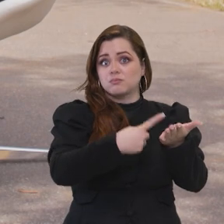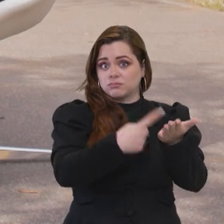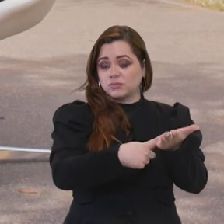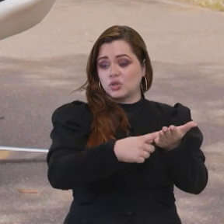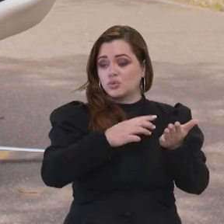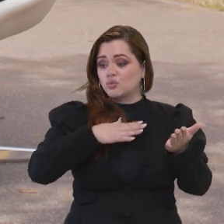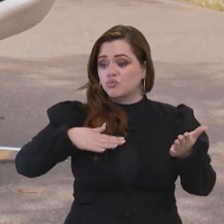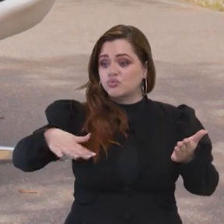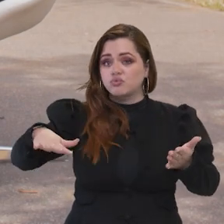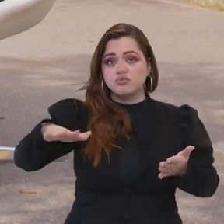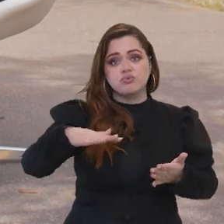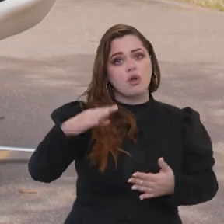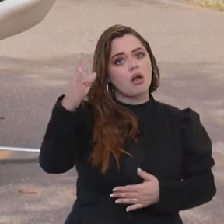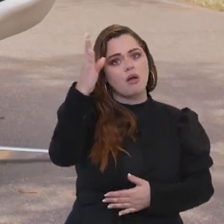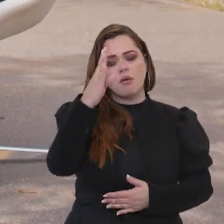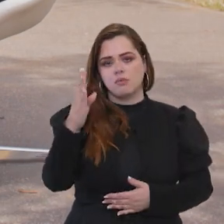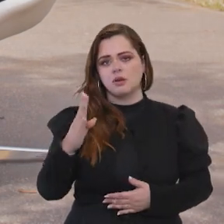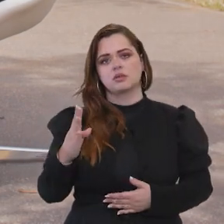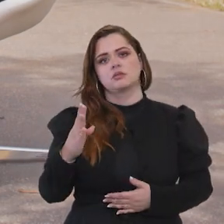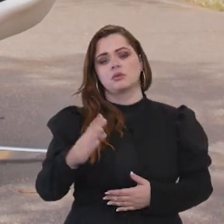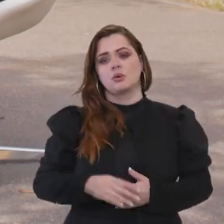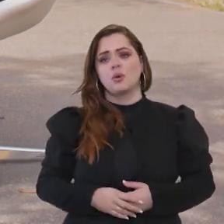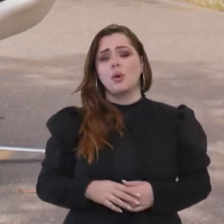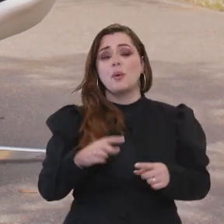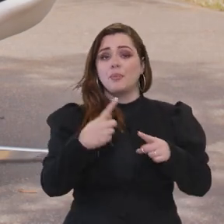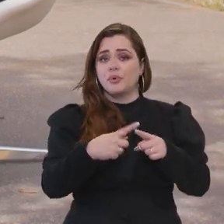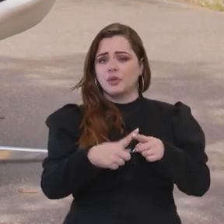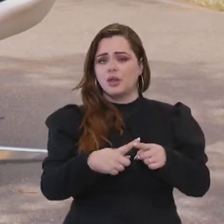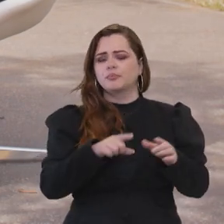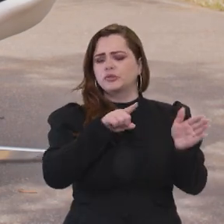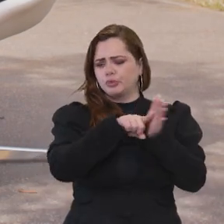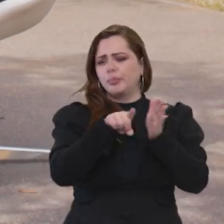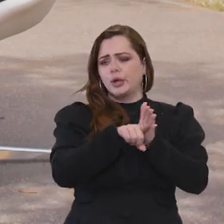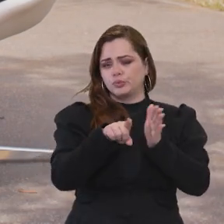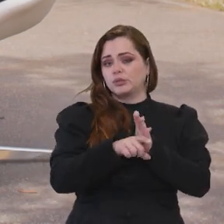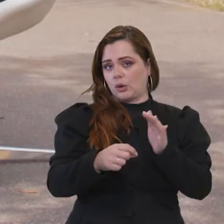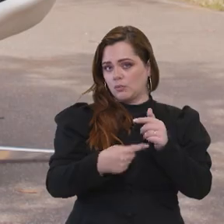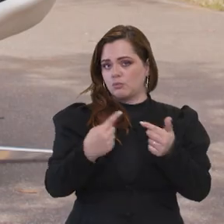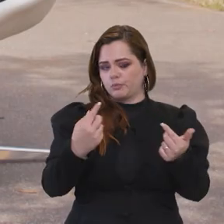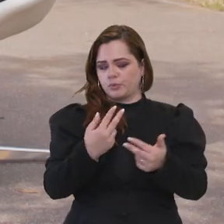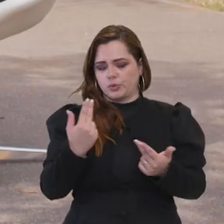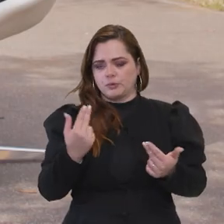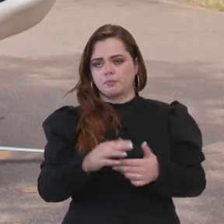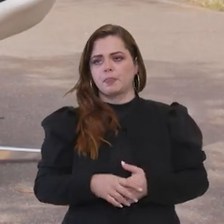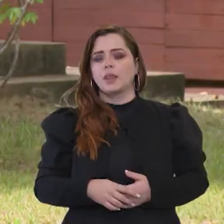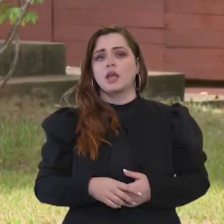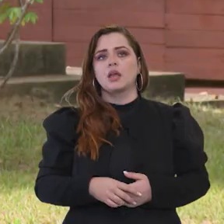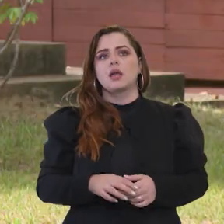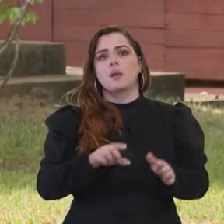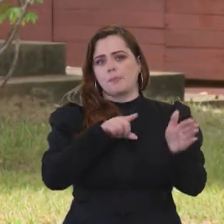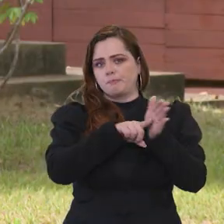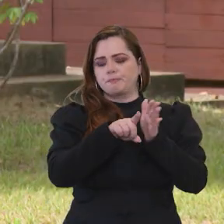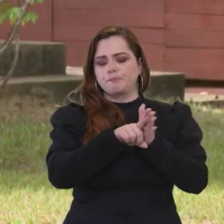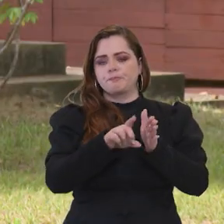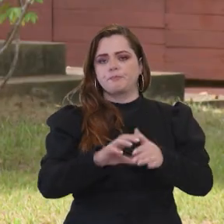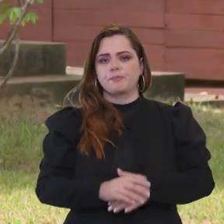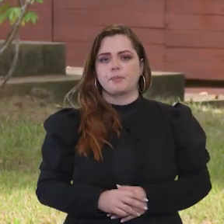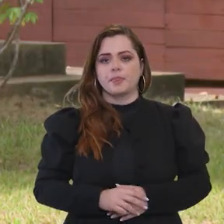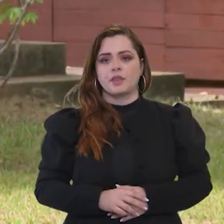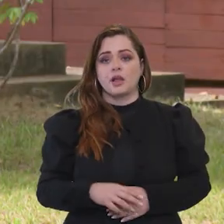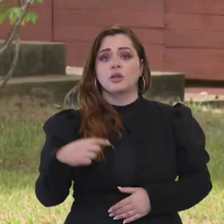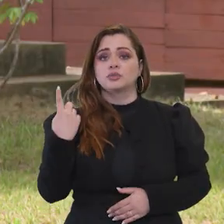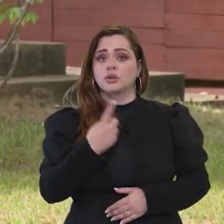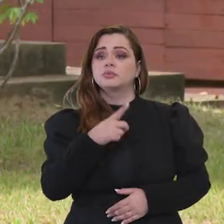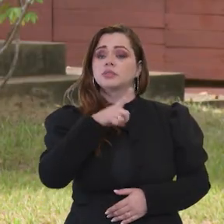compromisso do mundo para com Amazônia? aqui ver e refletir isso. Porque eu vou lhe fazer uma pergunta, Carol, e eu tenho feito essa reflexão. Vou lhe fazer uma